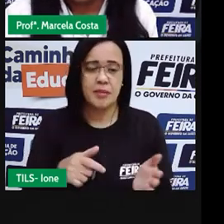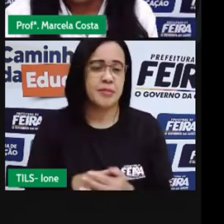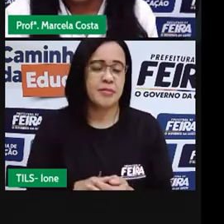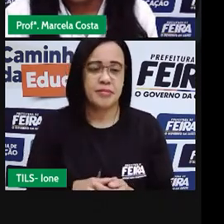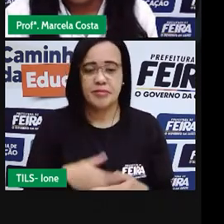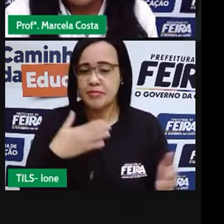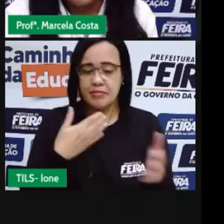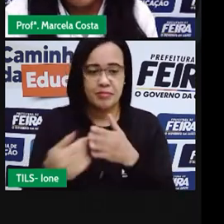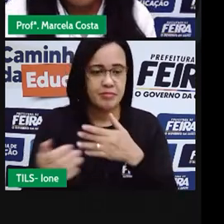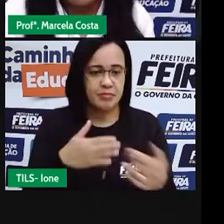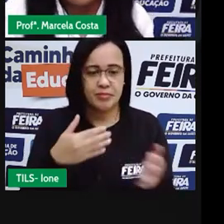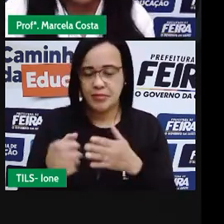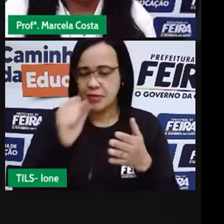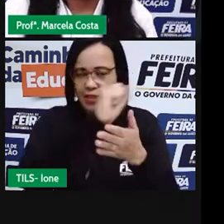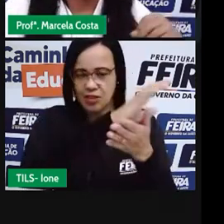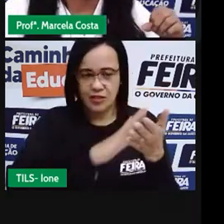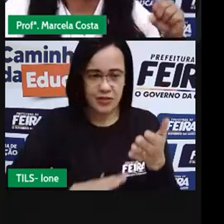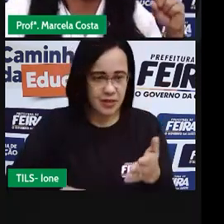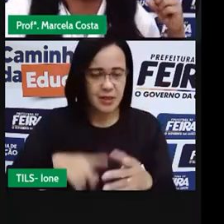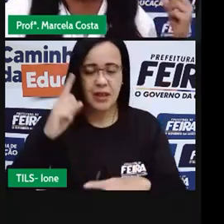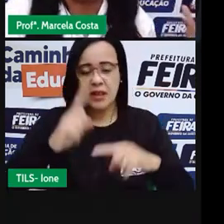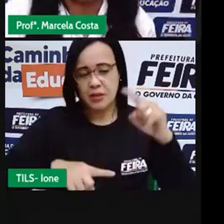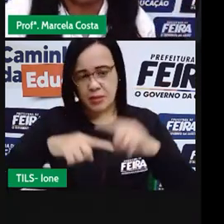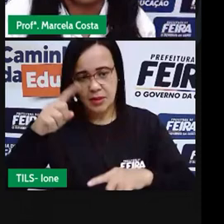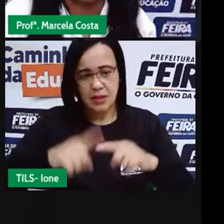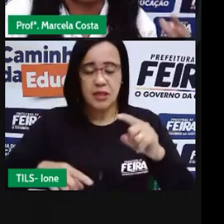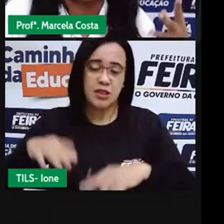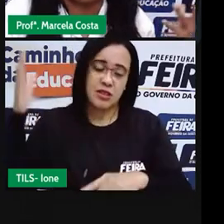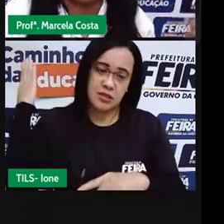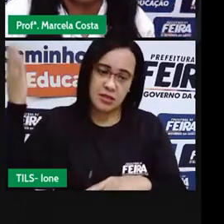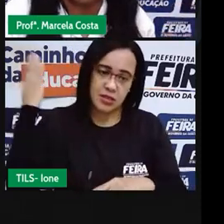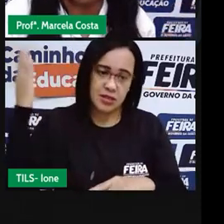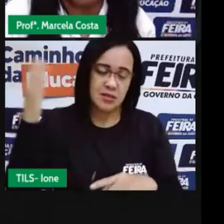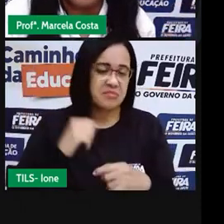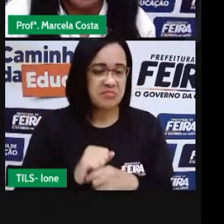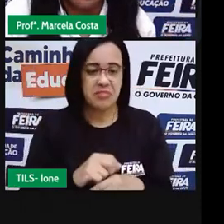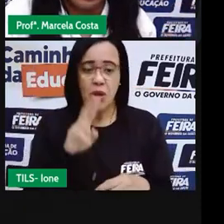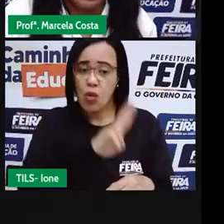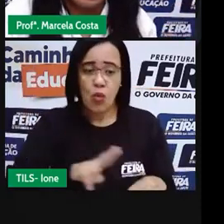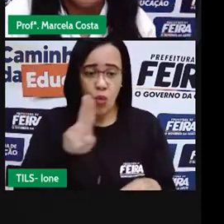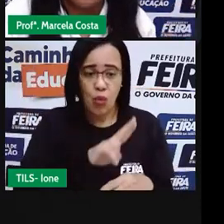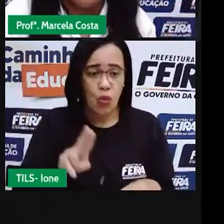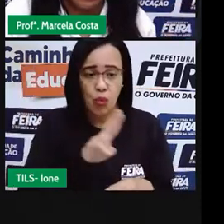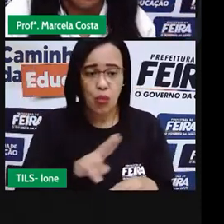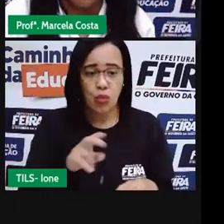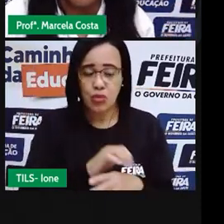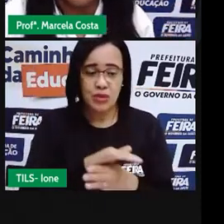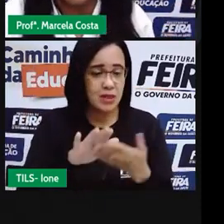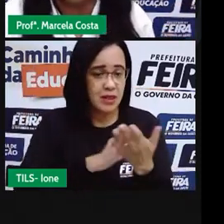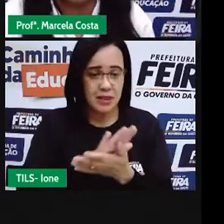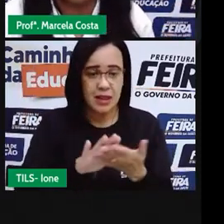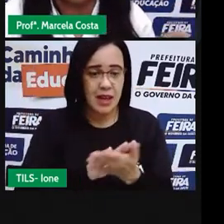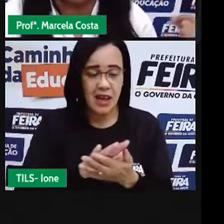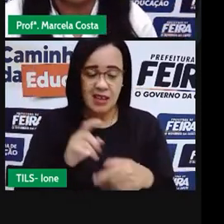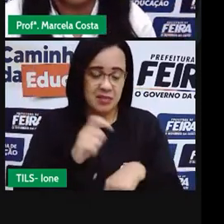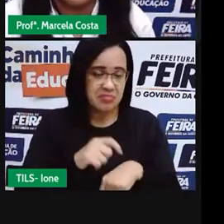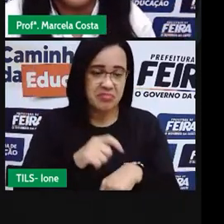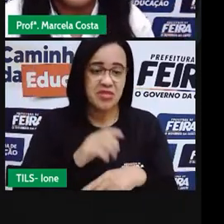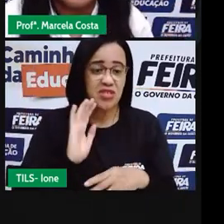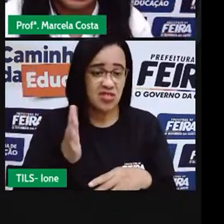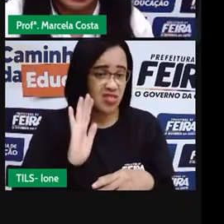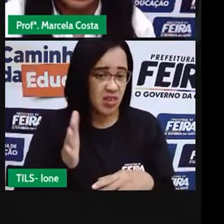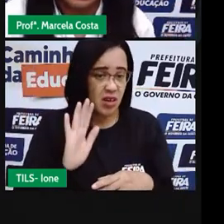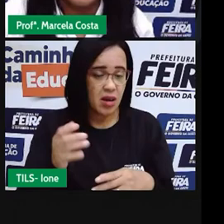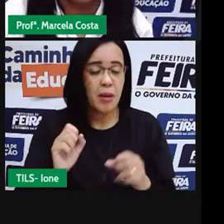atividade algum material que você não usa mais que já tem um tempo aí esse papel e você pode